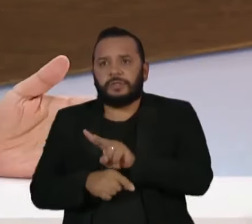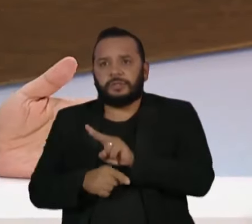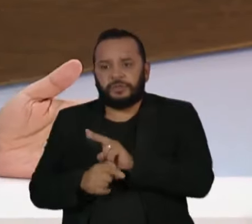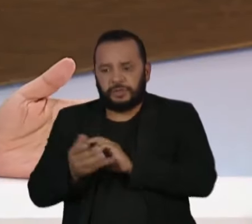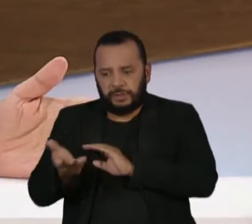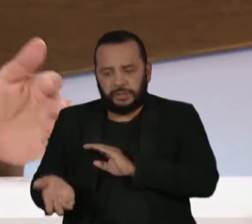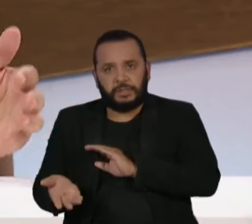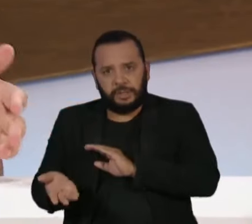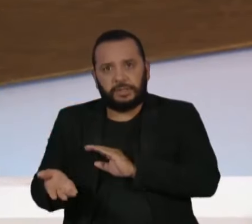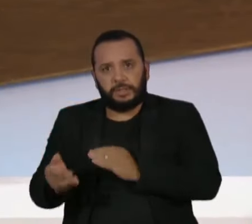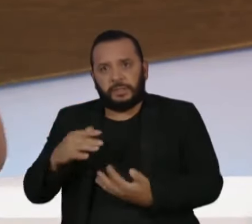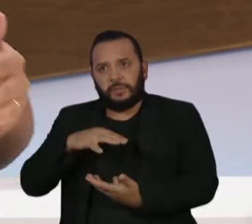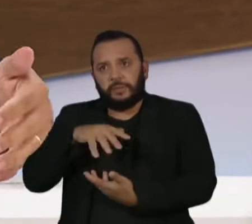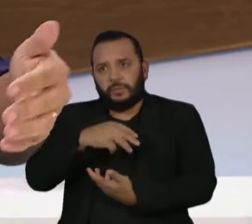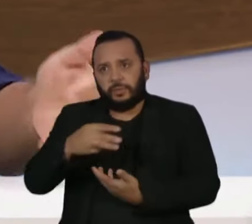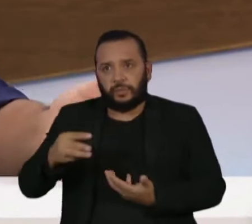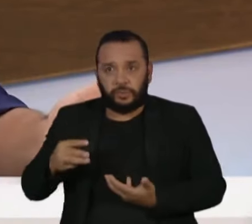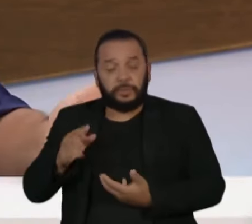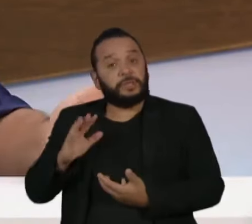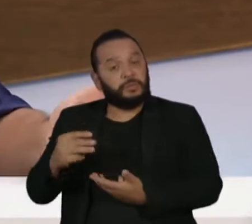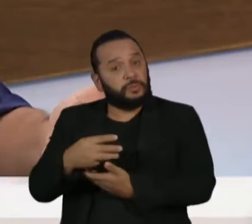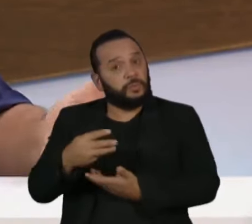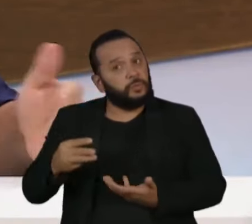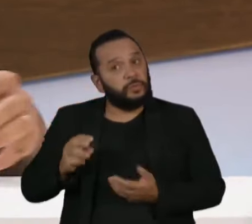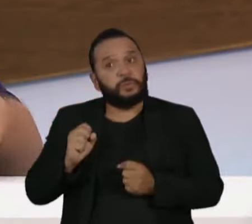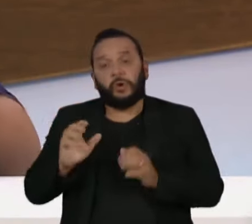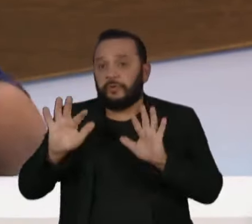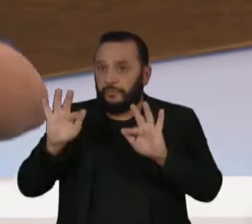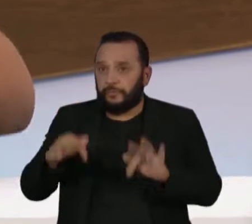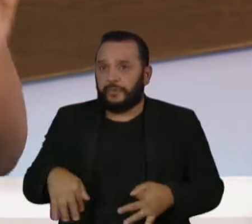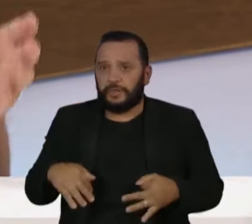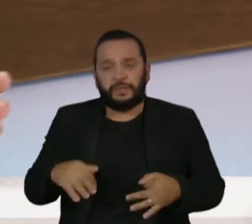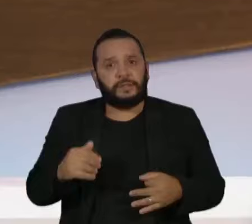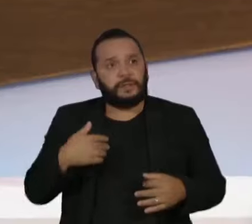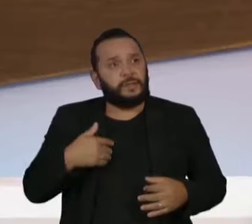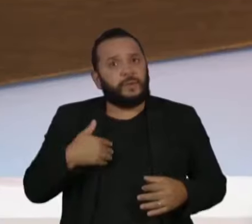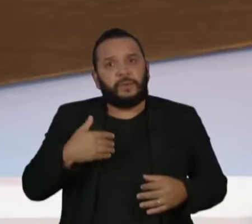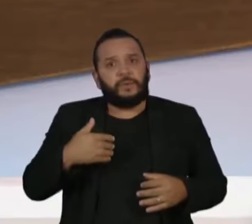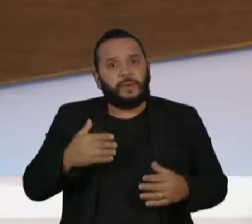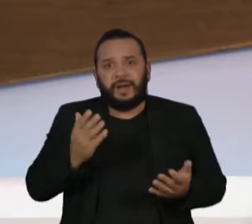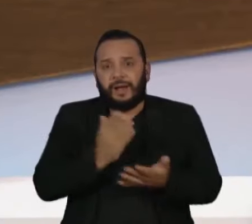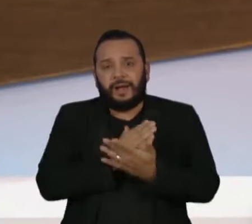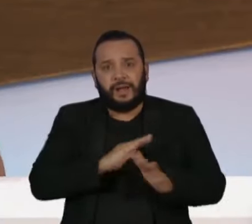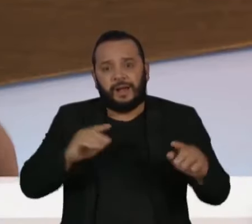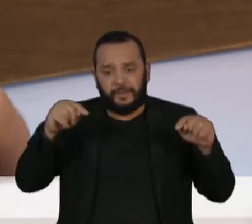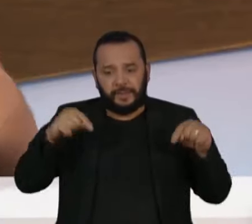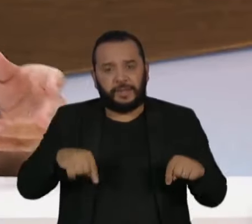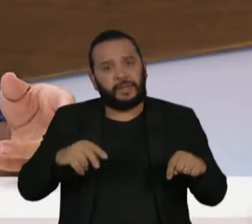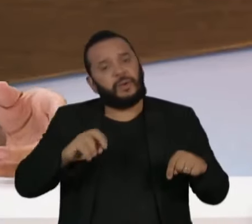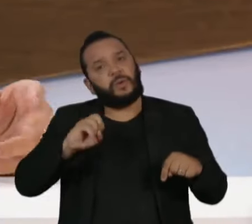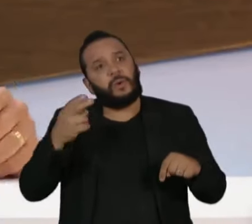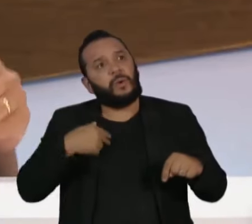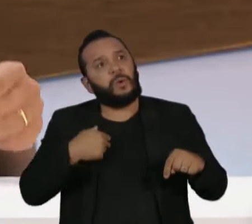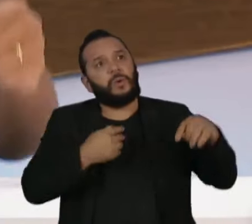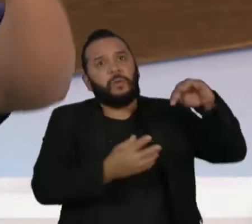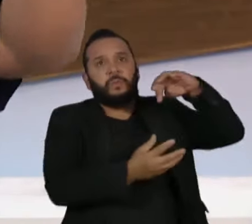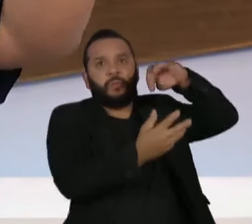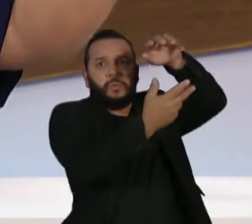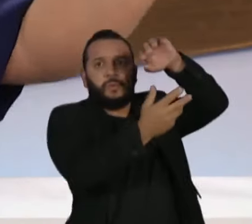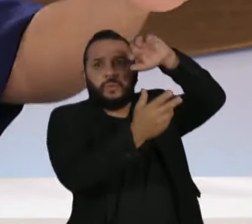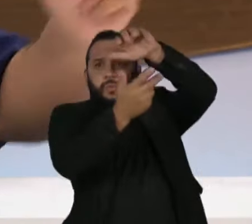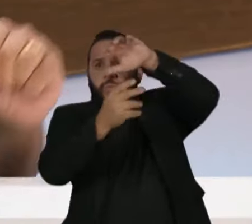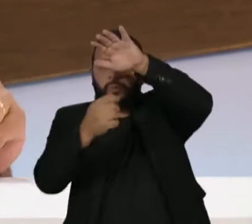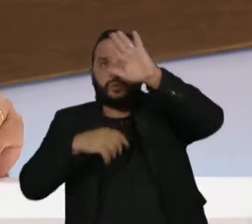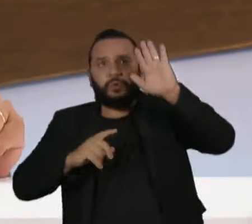sabe que a Terra é finita também, finita no espaço, finita no tempo. A gente vai deixar morrer aqui ou a gente tem que se espalhar por outros planetas,